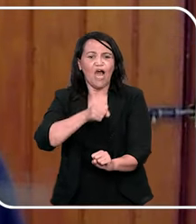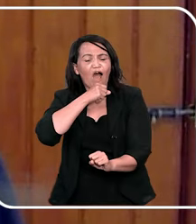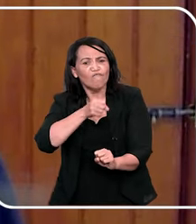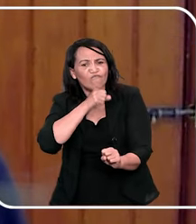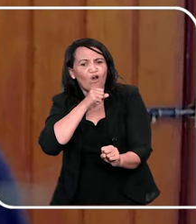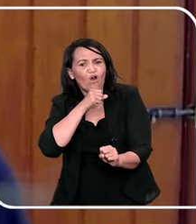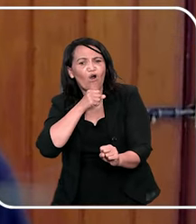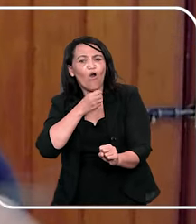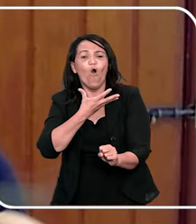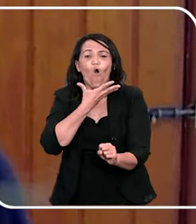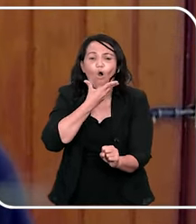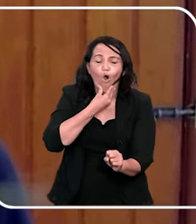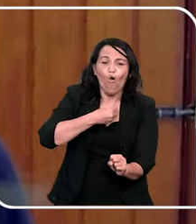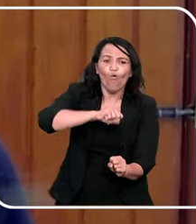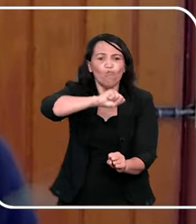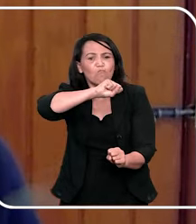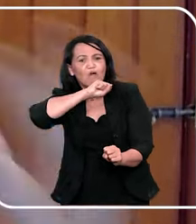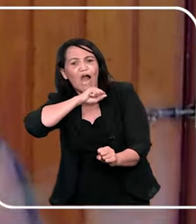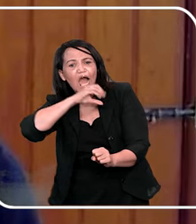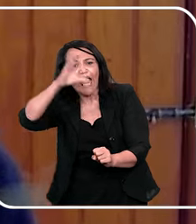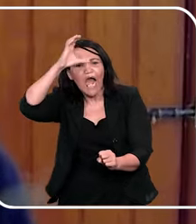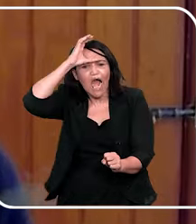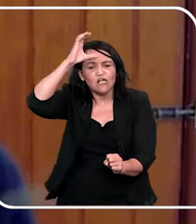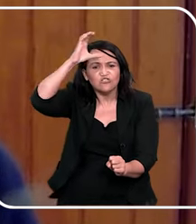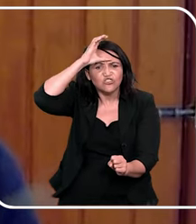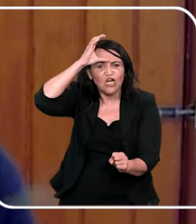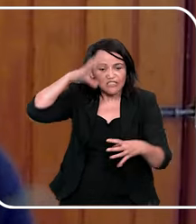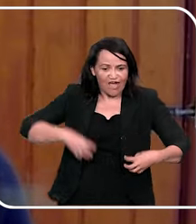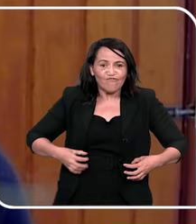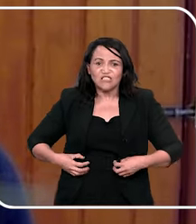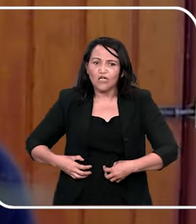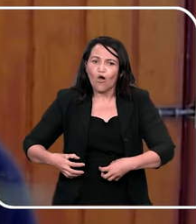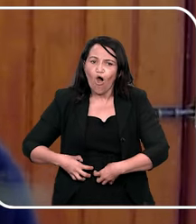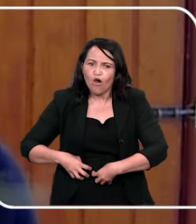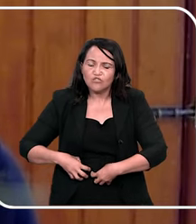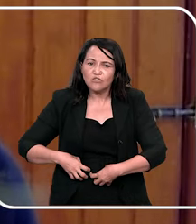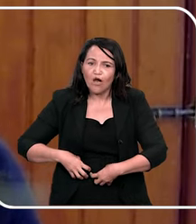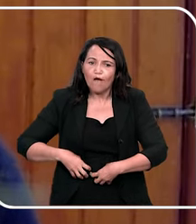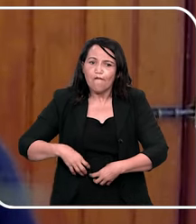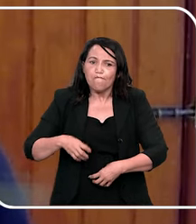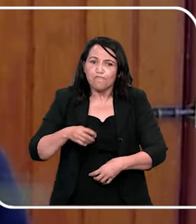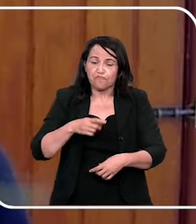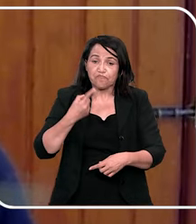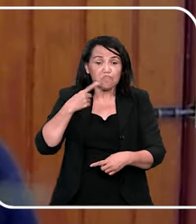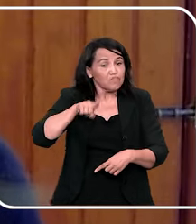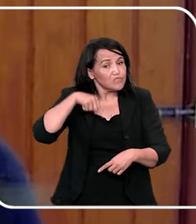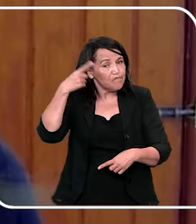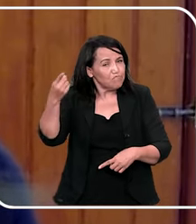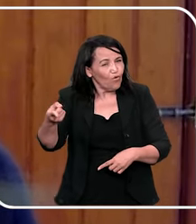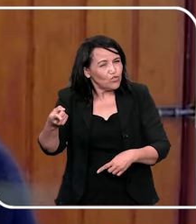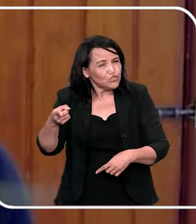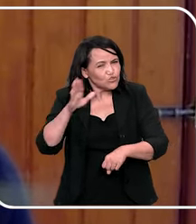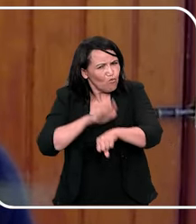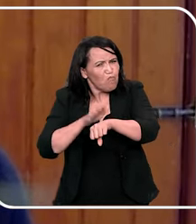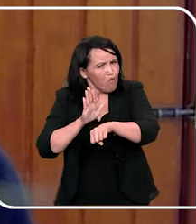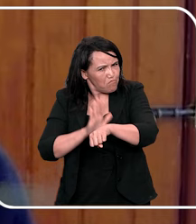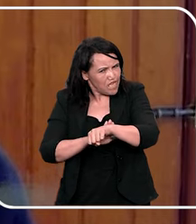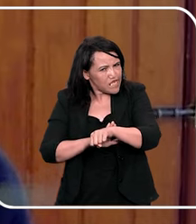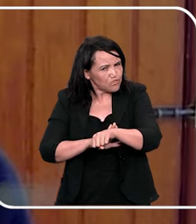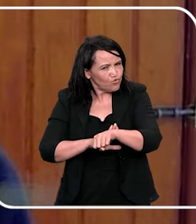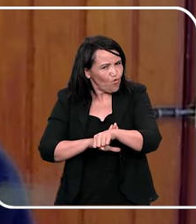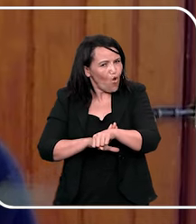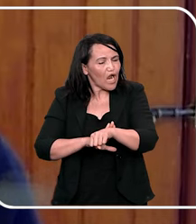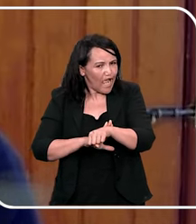cuida, o pai que cuida, a tia que cuida, está fazendo cócega com o seu filho, depois de um tempo, vá lá no momento apropriado,